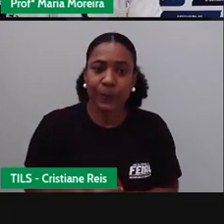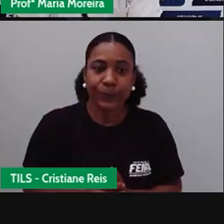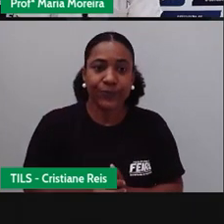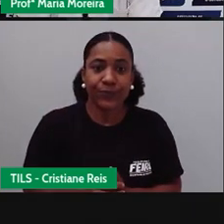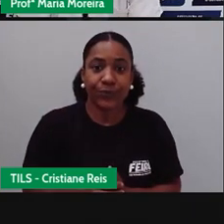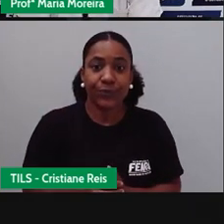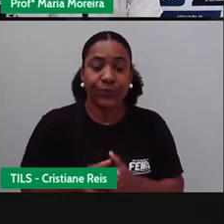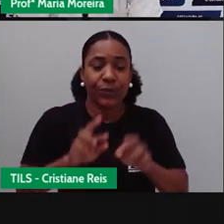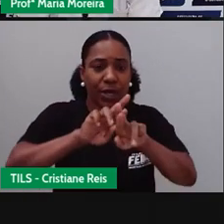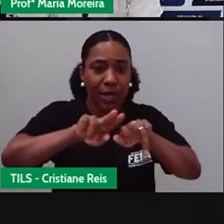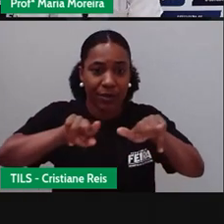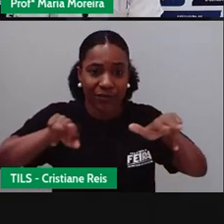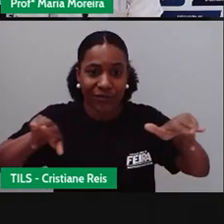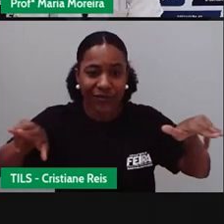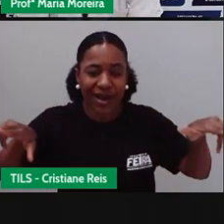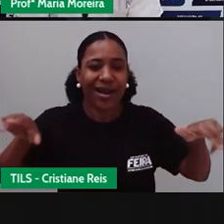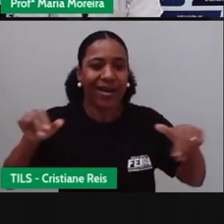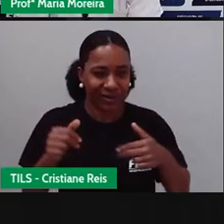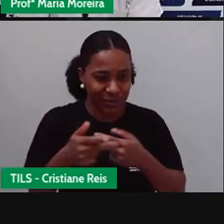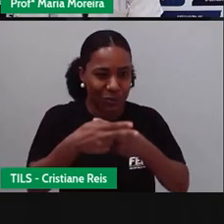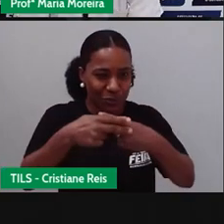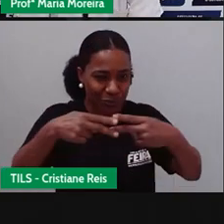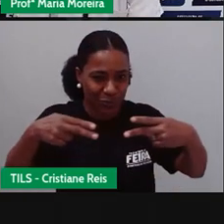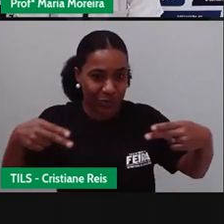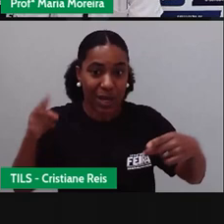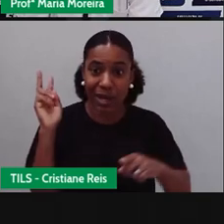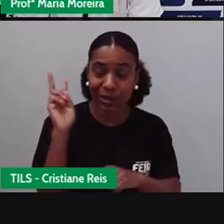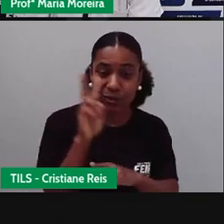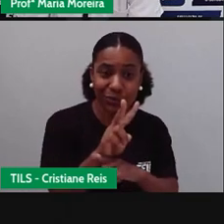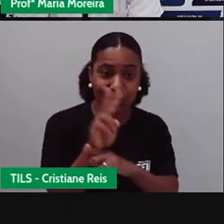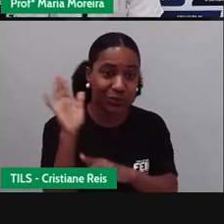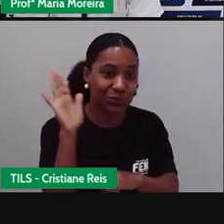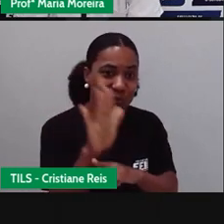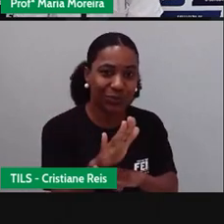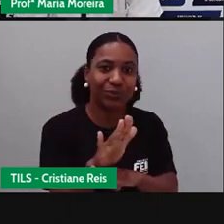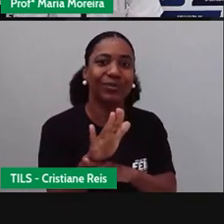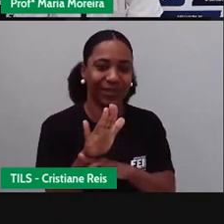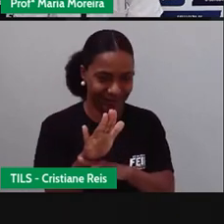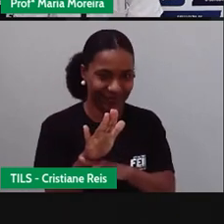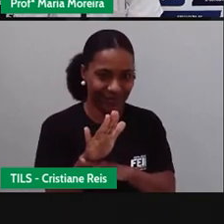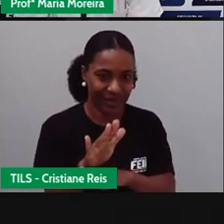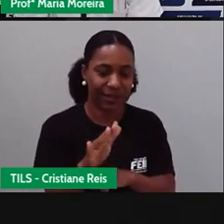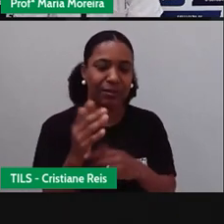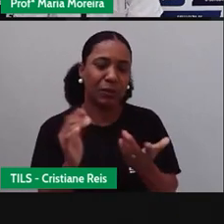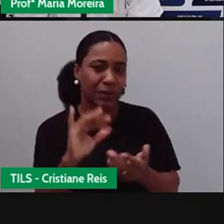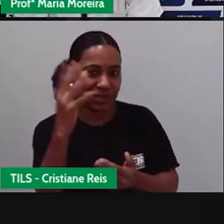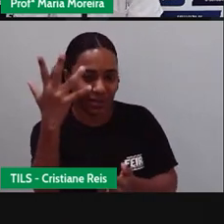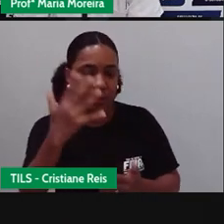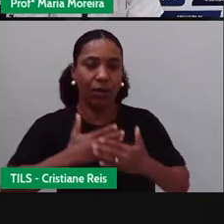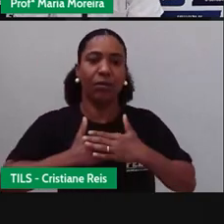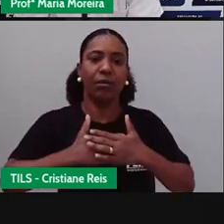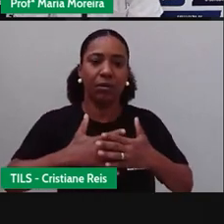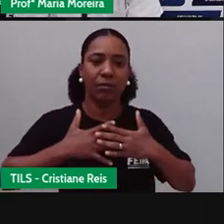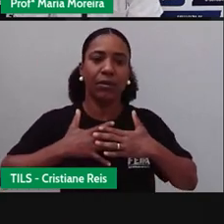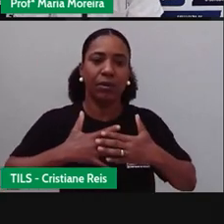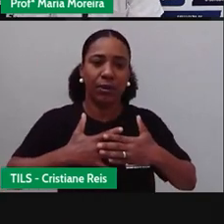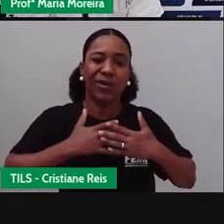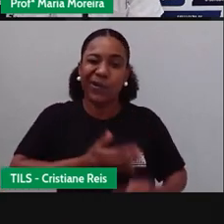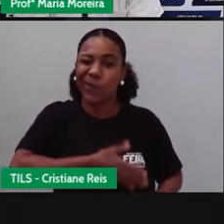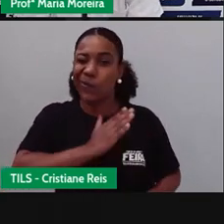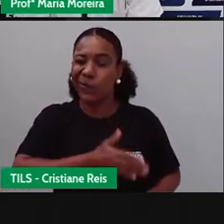equipamentos médicos, né? Ajudam a prestar os primeiros socorros em casos com problemas respiratórios, ataques cardíacos,